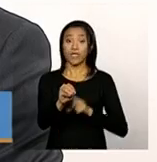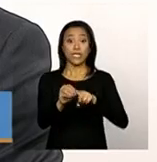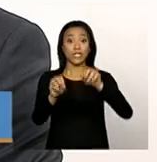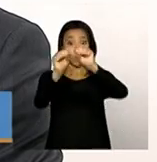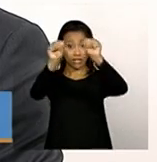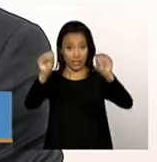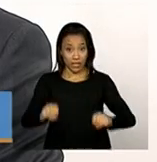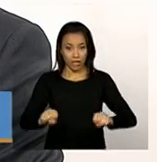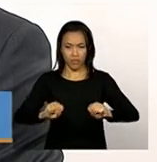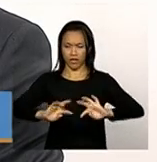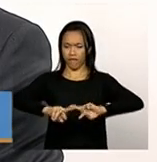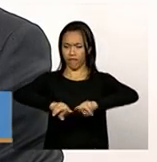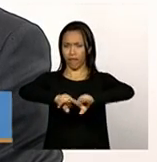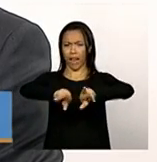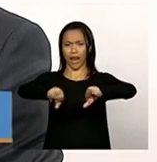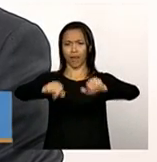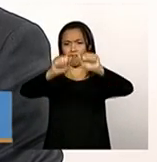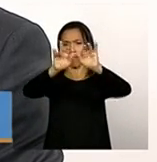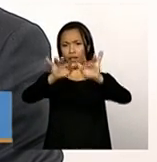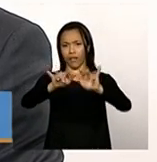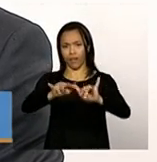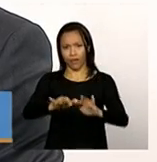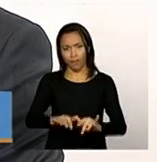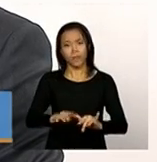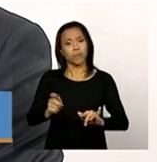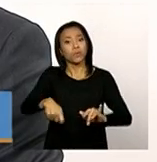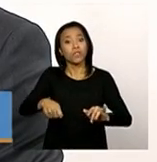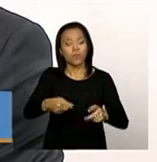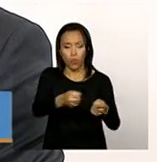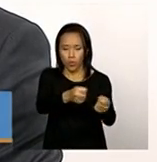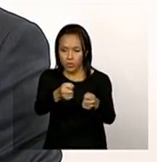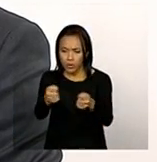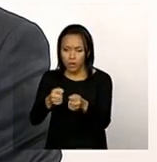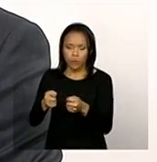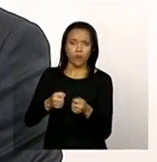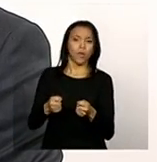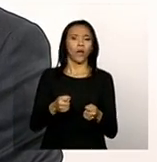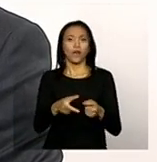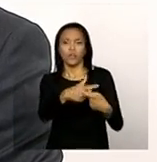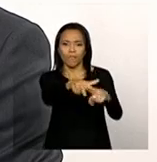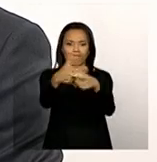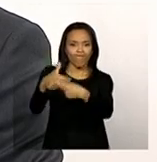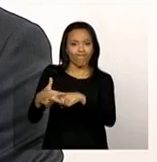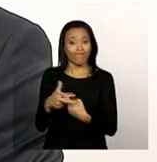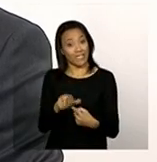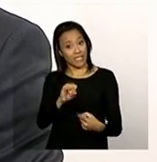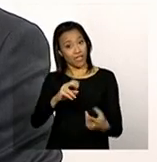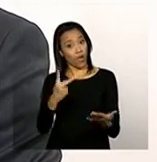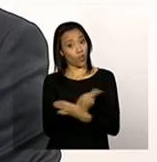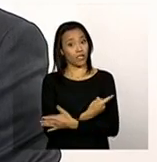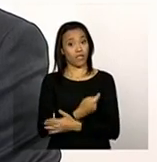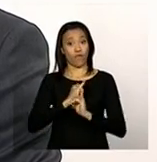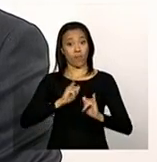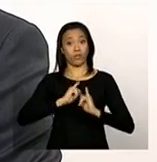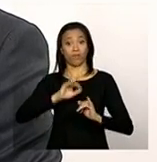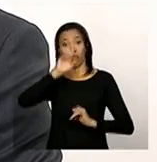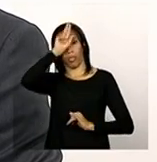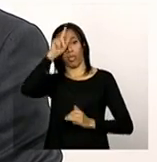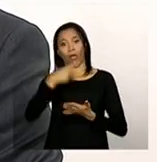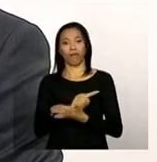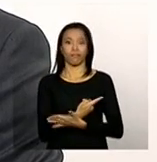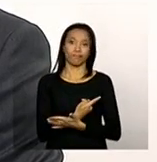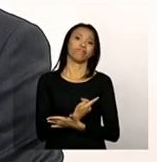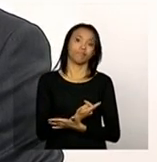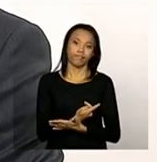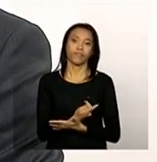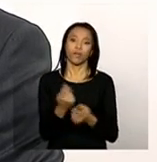relatórios, que aí são possíveis fazer o monitoramento e fazer o determinado ajuste, caso tenha alguma informação incorreta. Então, para a